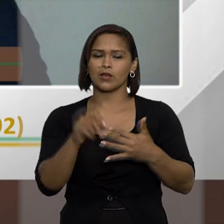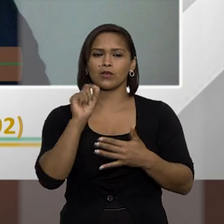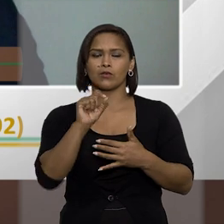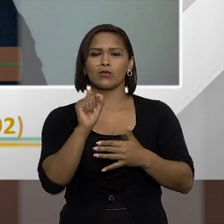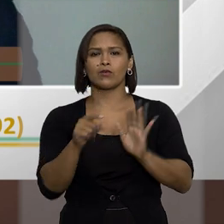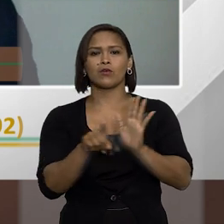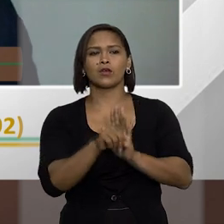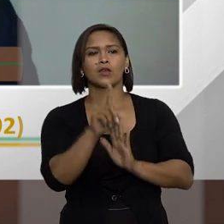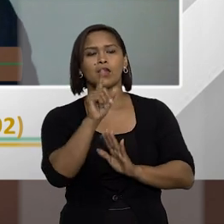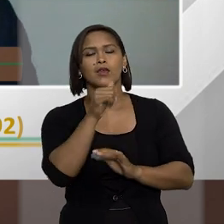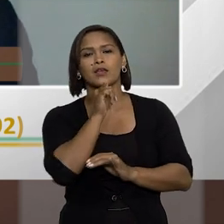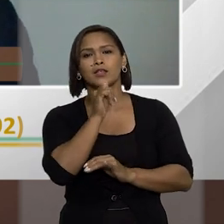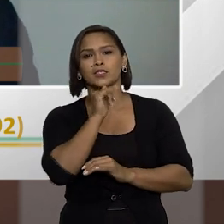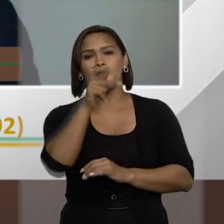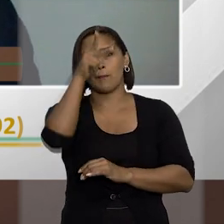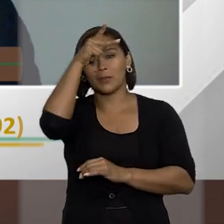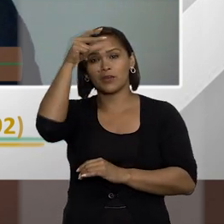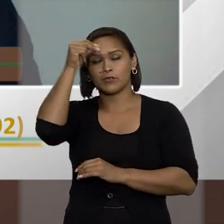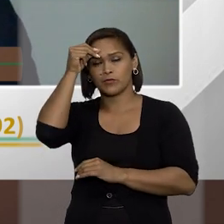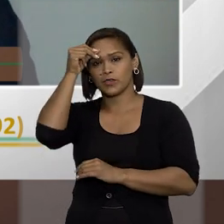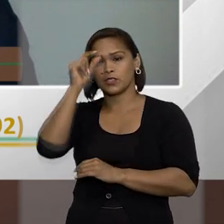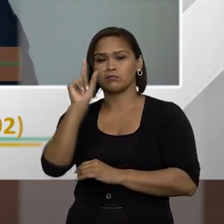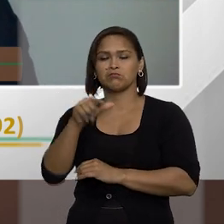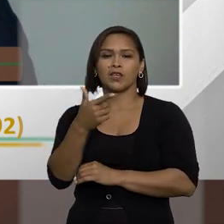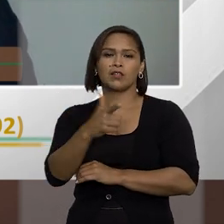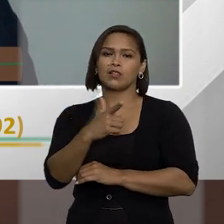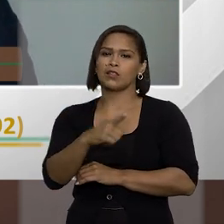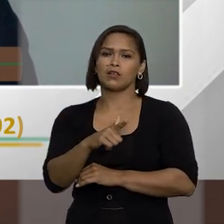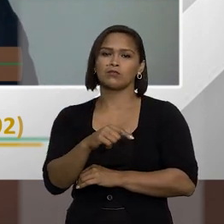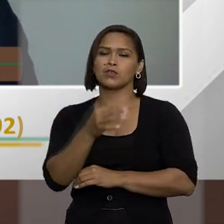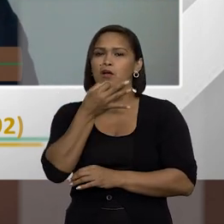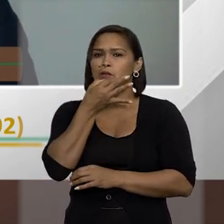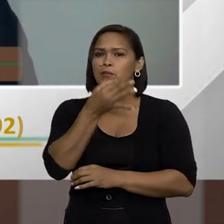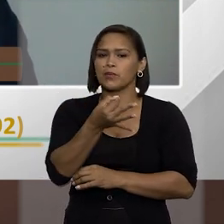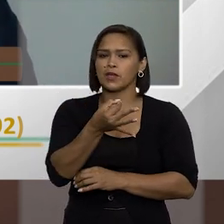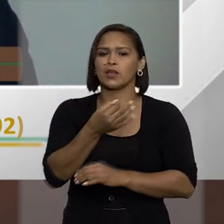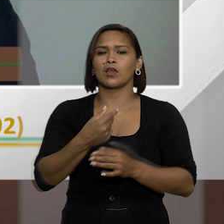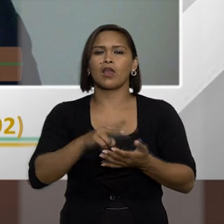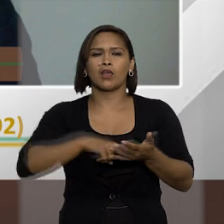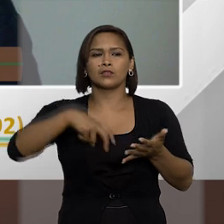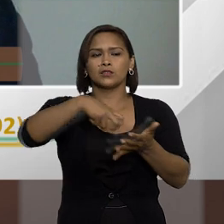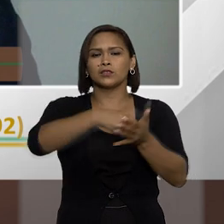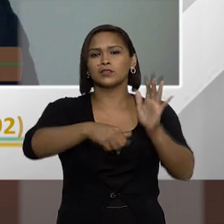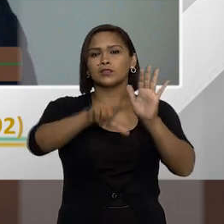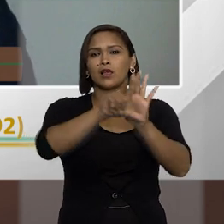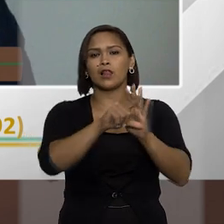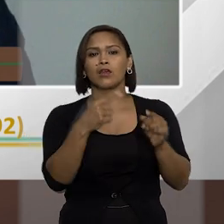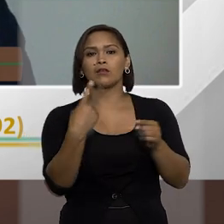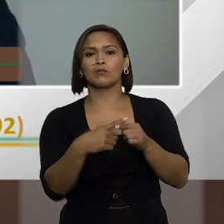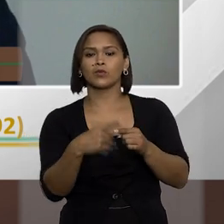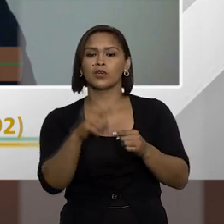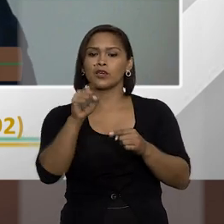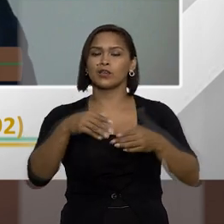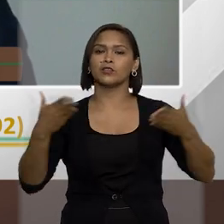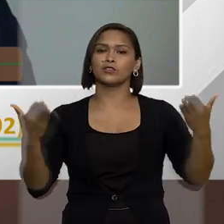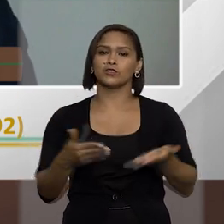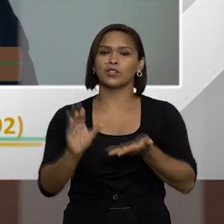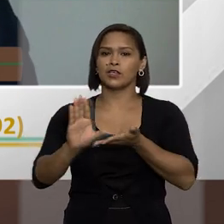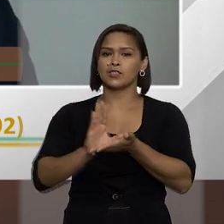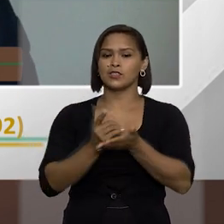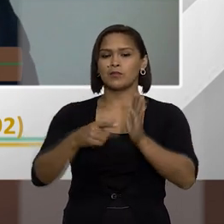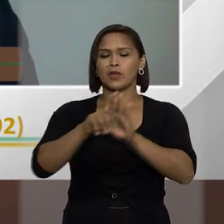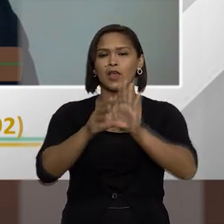no sentido de que, por exemplo, os prefeitos eles não estariam sujeitos a sanções da lei de improbidade porque eles já